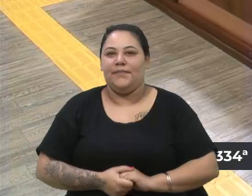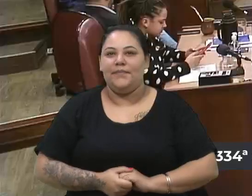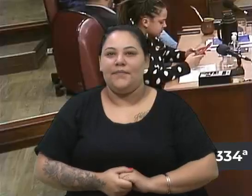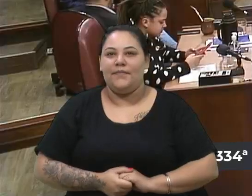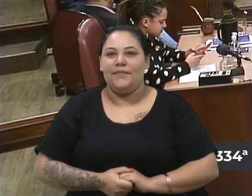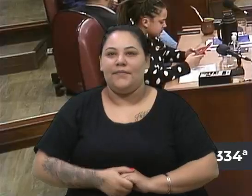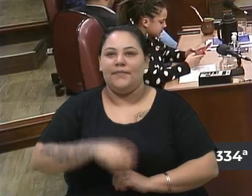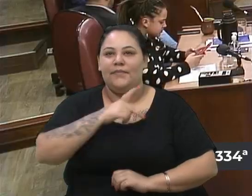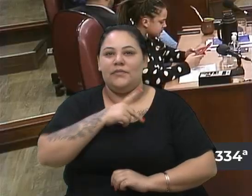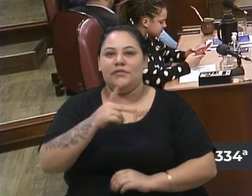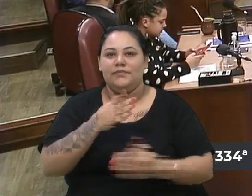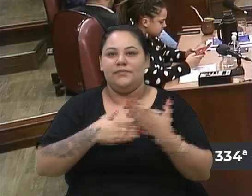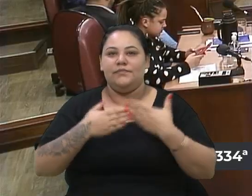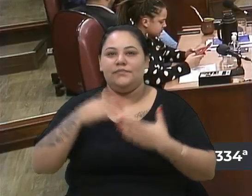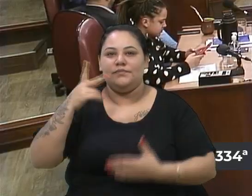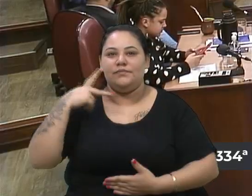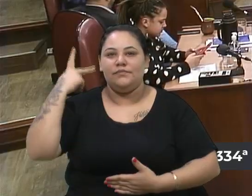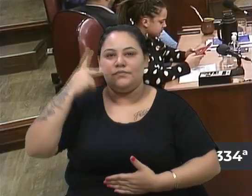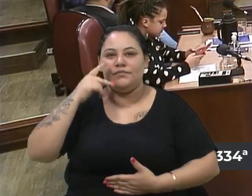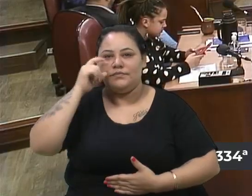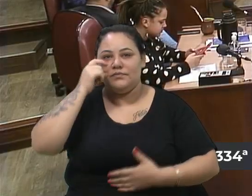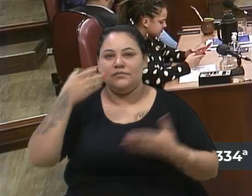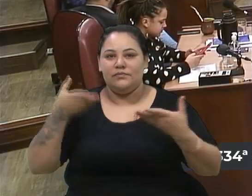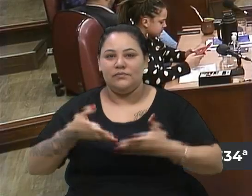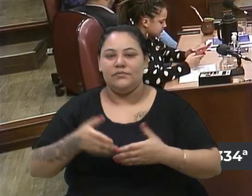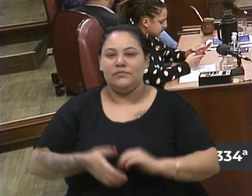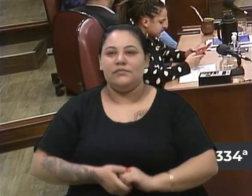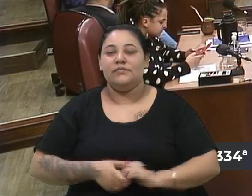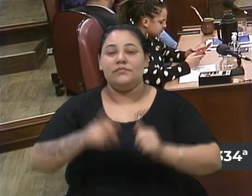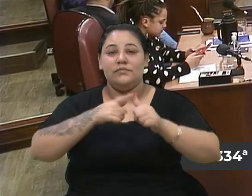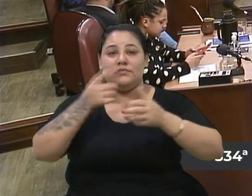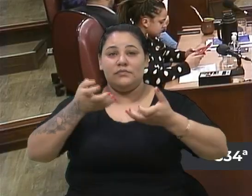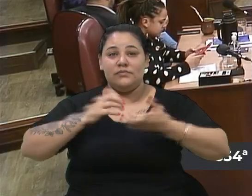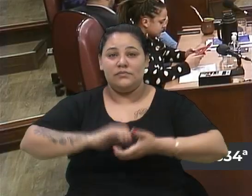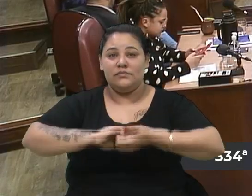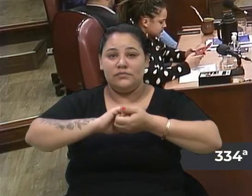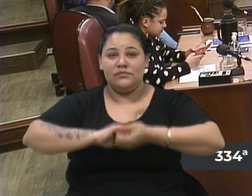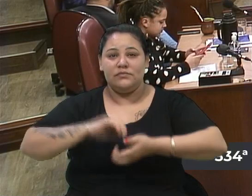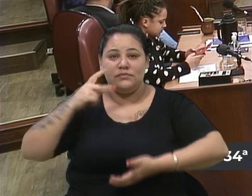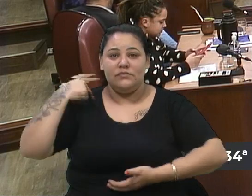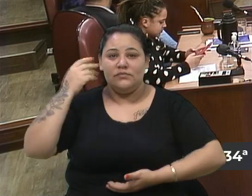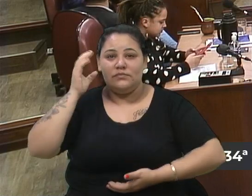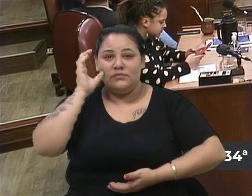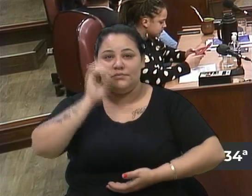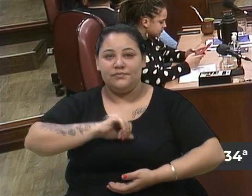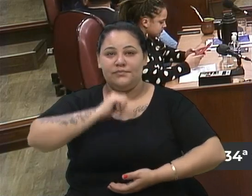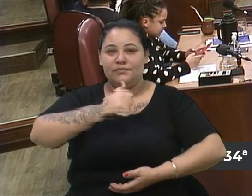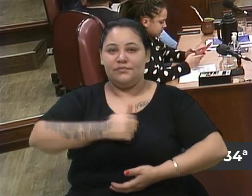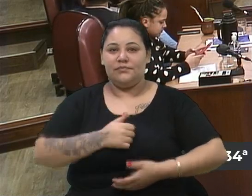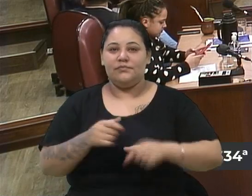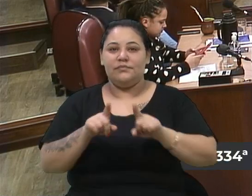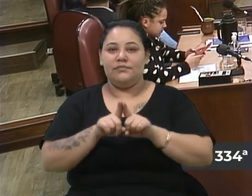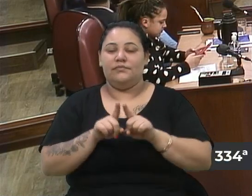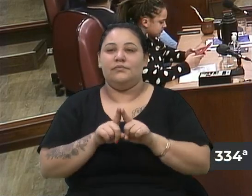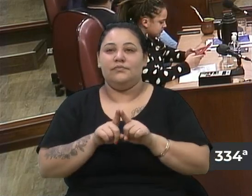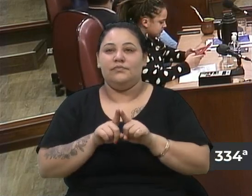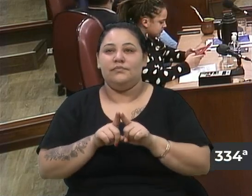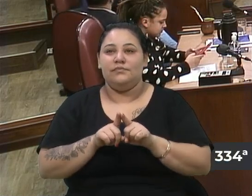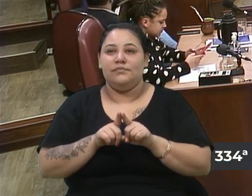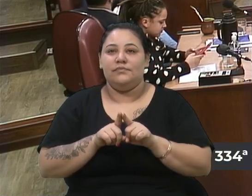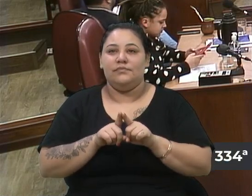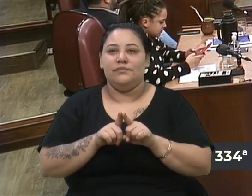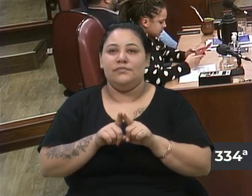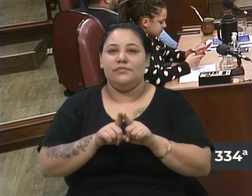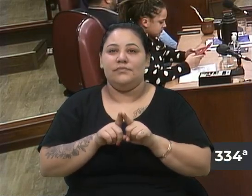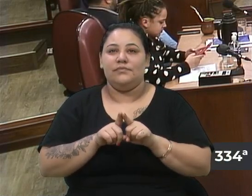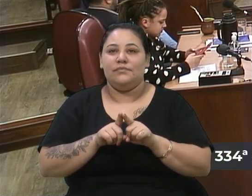Senhor presidente, senhoras vereadoras, senhores vereadores, primeiramente cumprimentar o vereador Cadore pela iniciativa e da linha dos